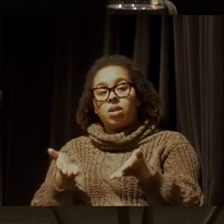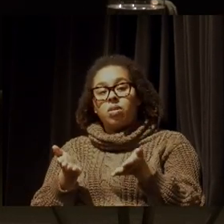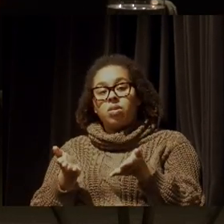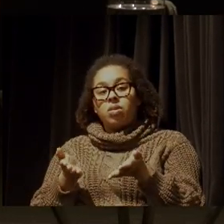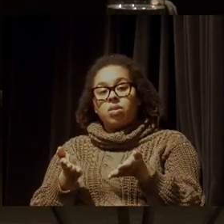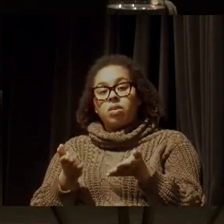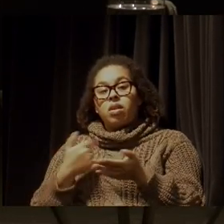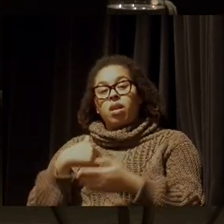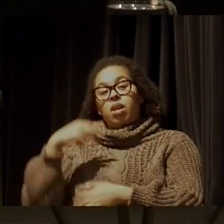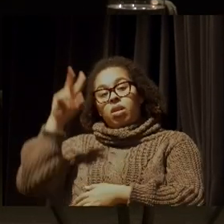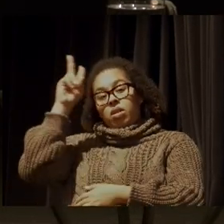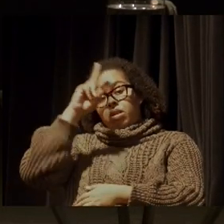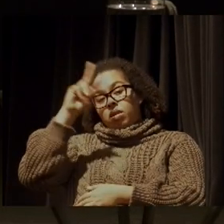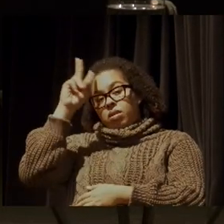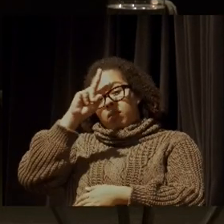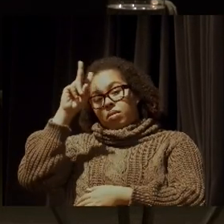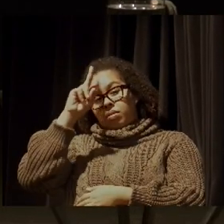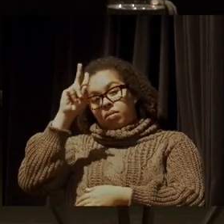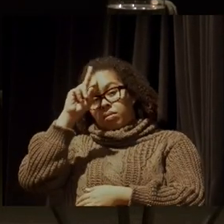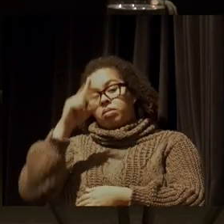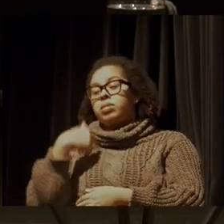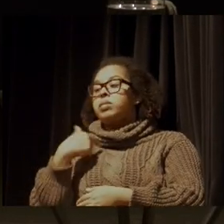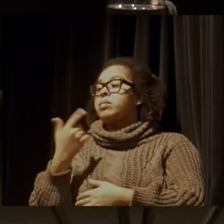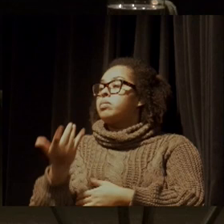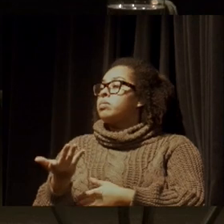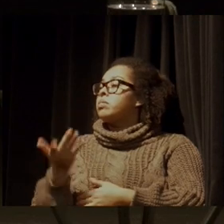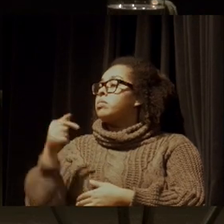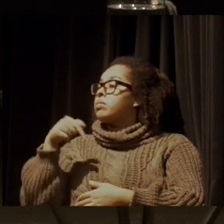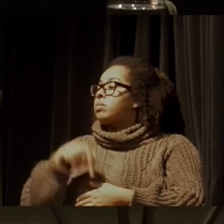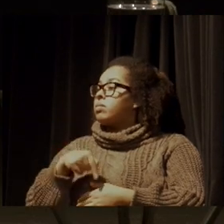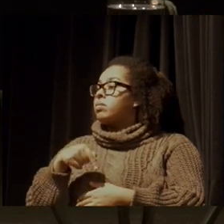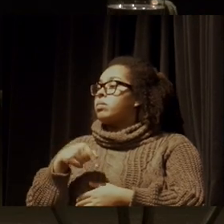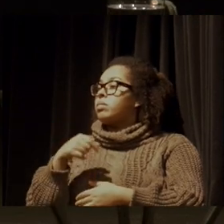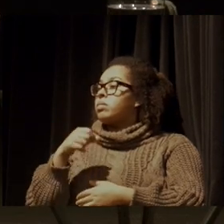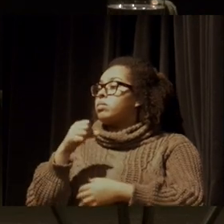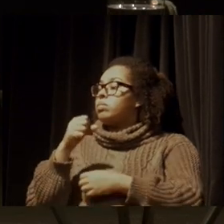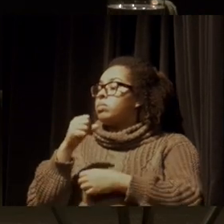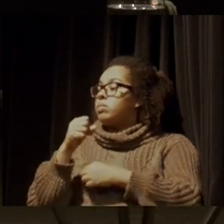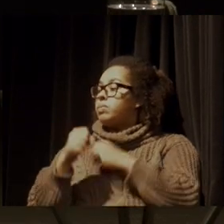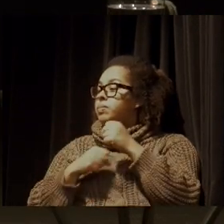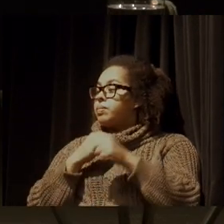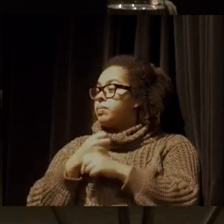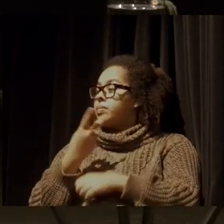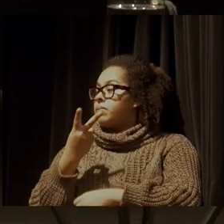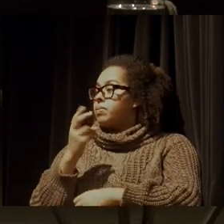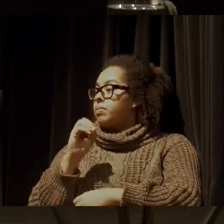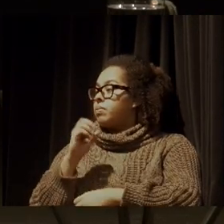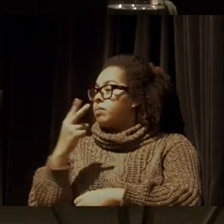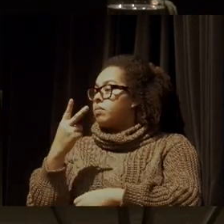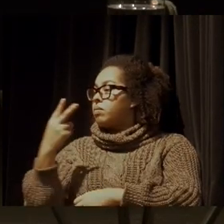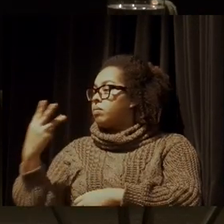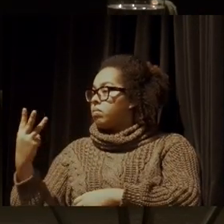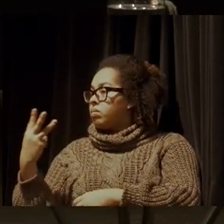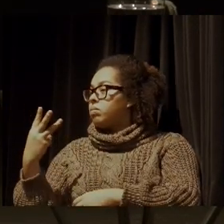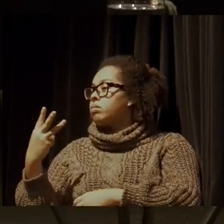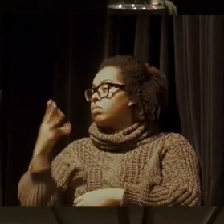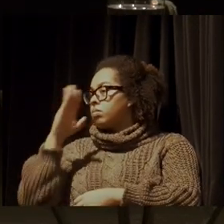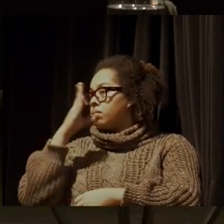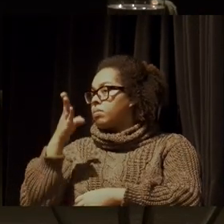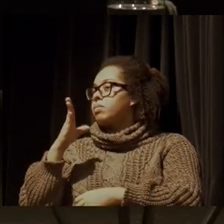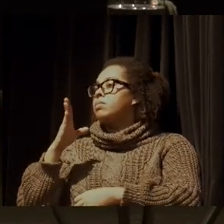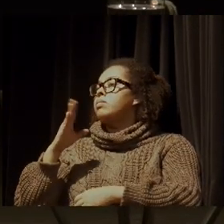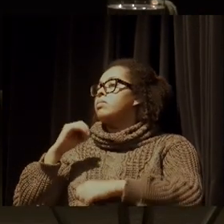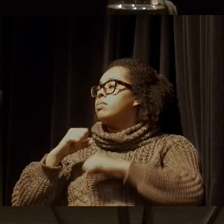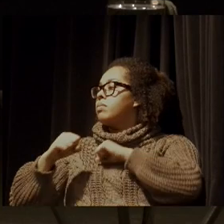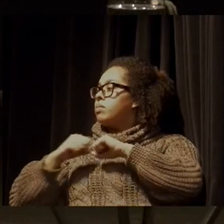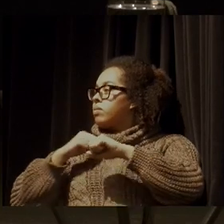me lembrei também enquanto ouvi a vocês que nós estamos em 2023 completando dez anos daqueles grandes movimentos de rua de